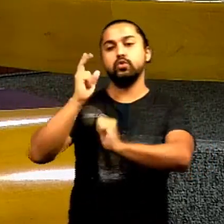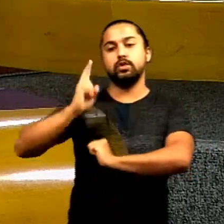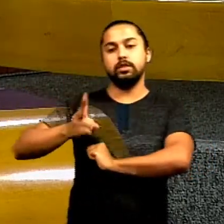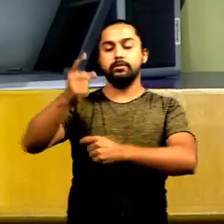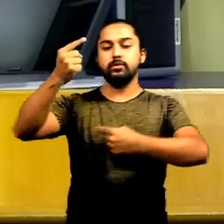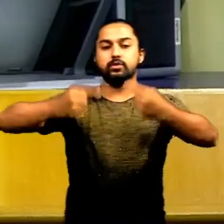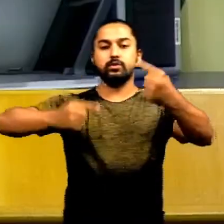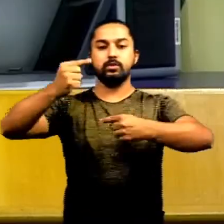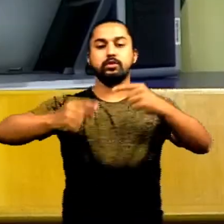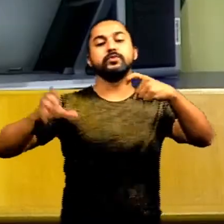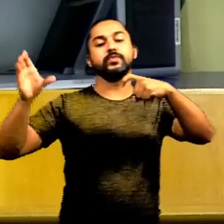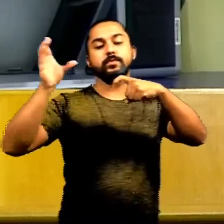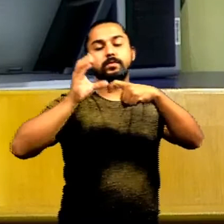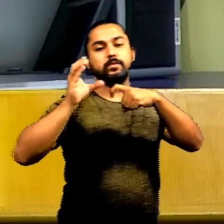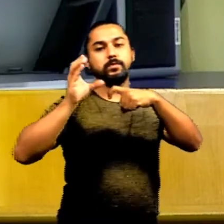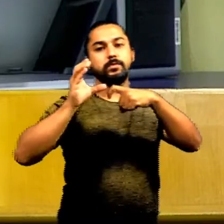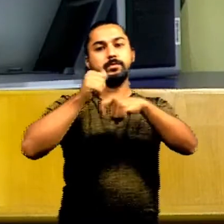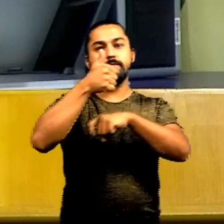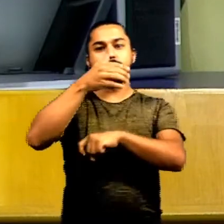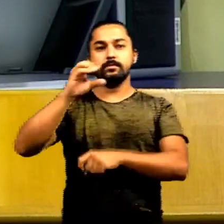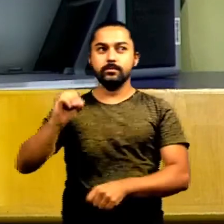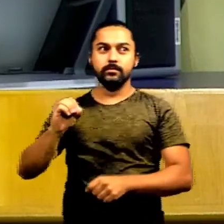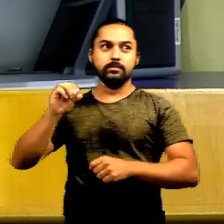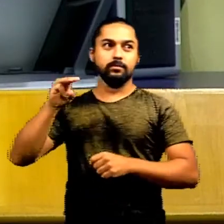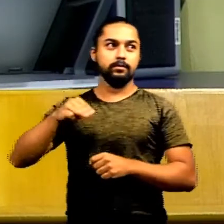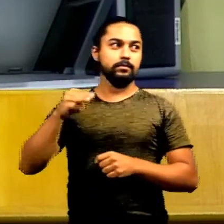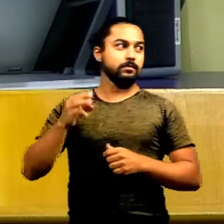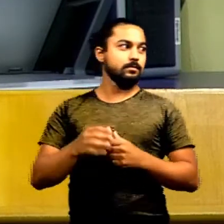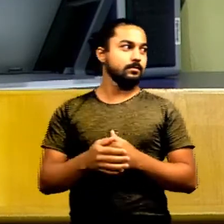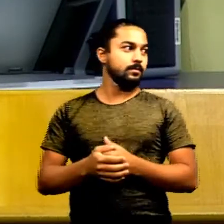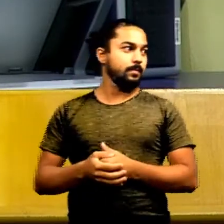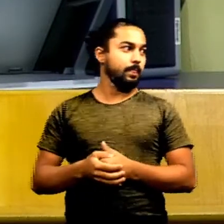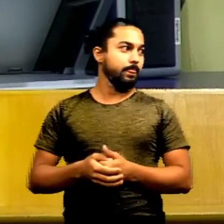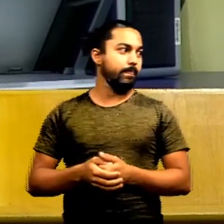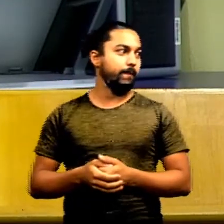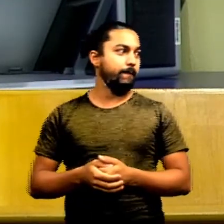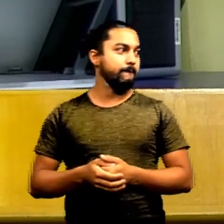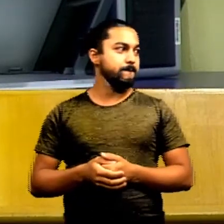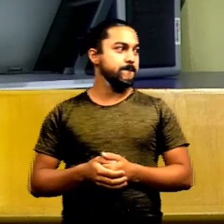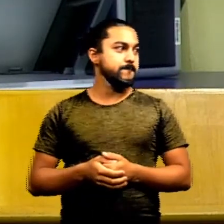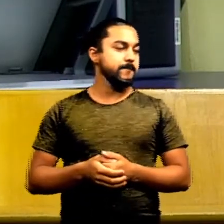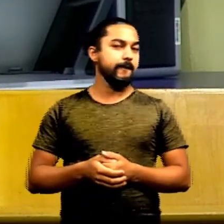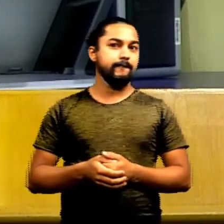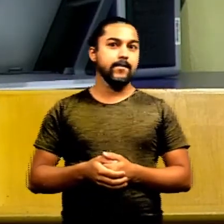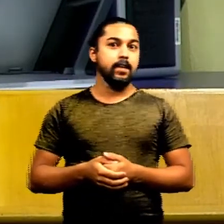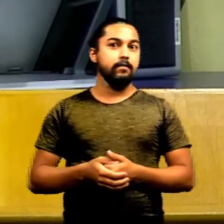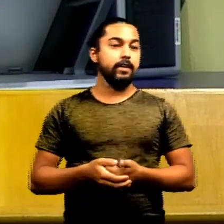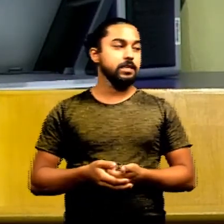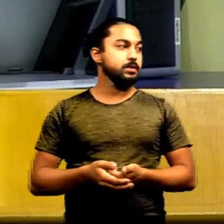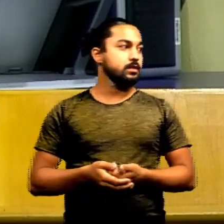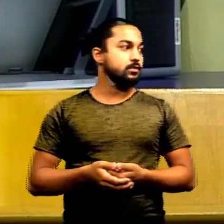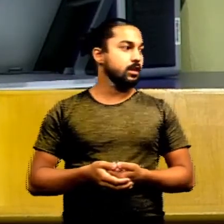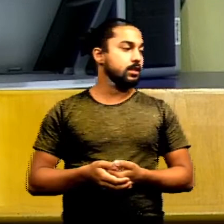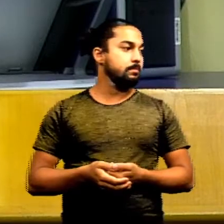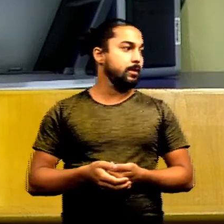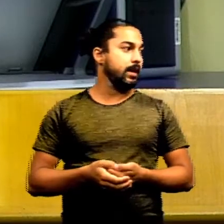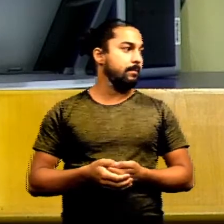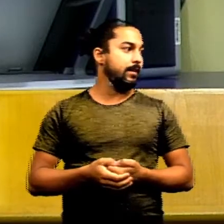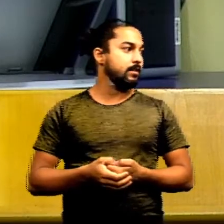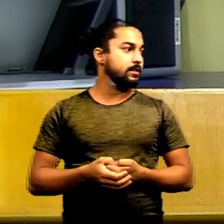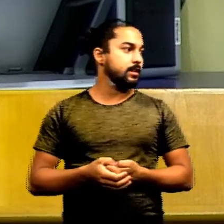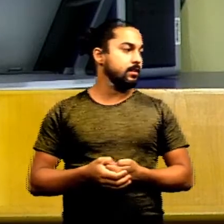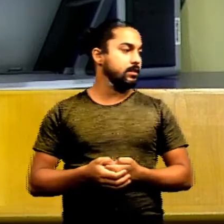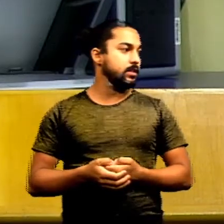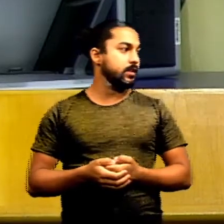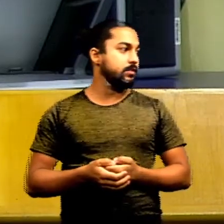continua em discussão vereadora doutora Cristina 10 minutos com a partes para discutir o projeto está